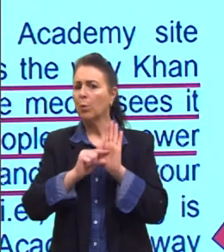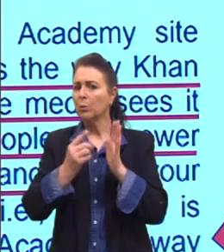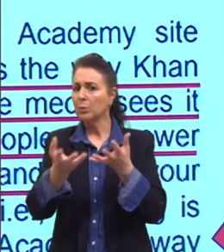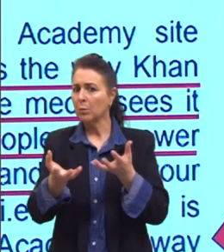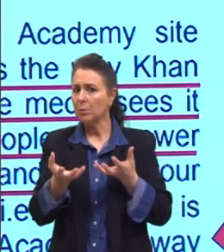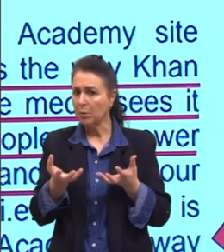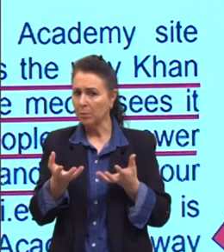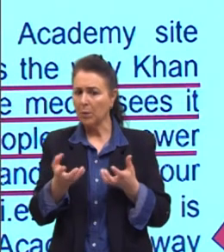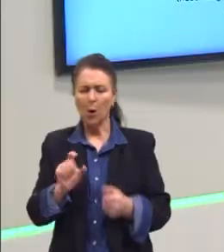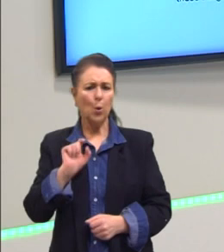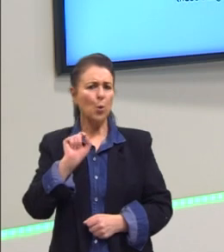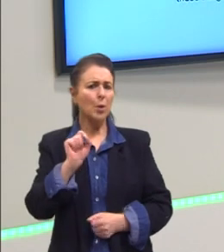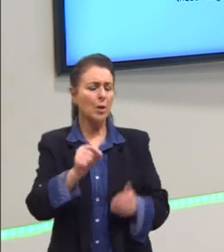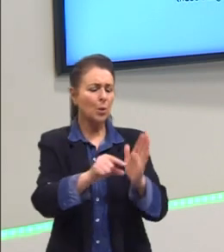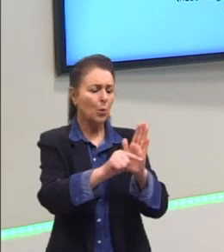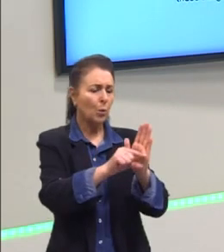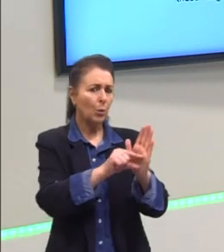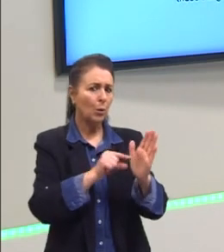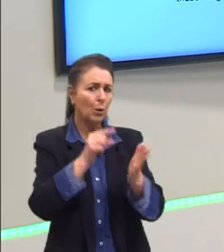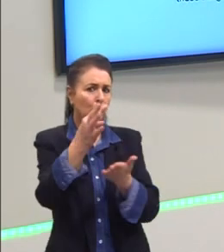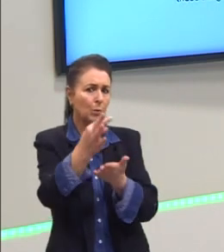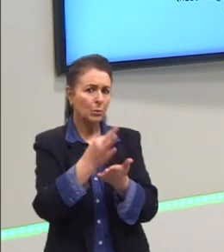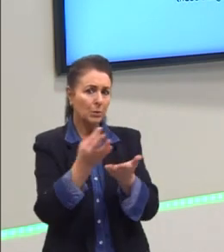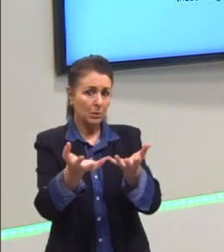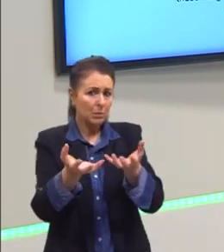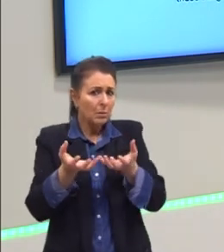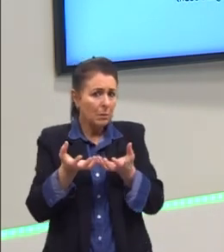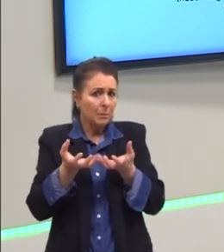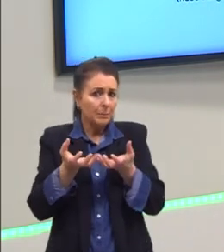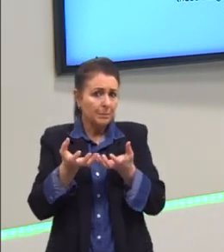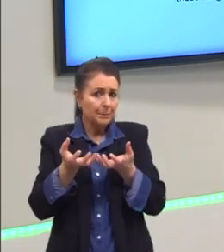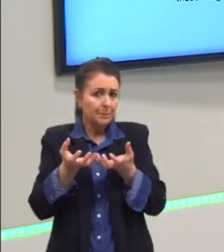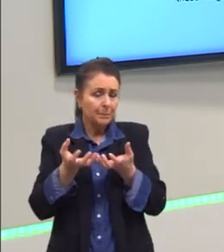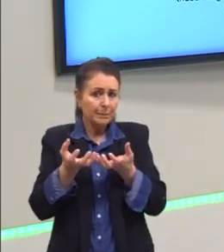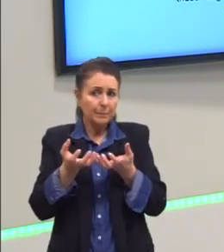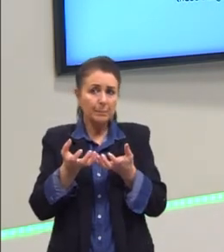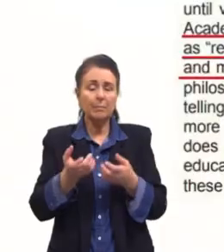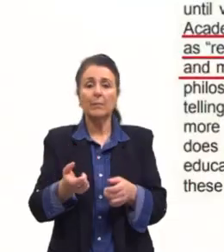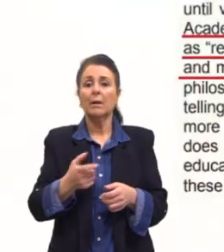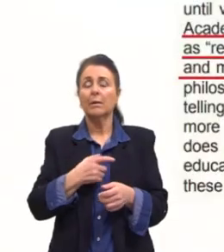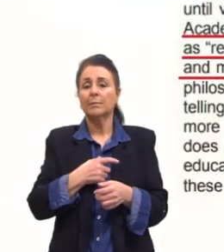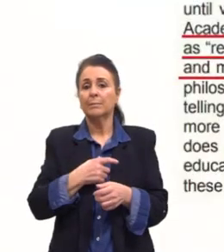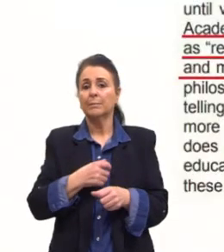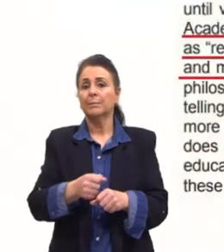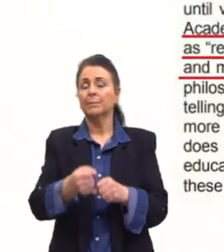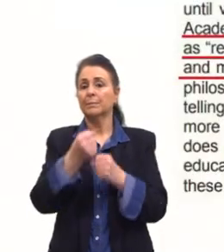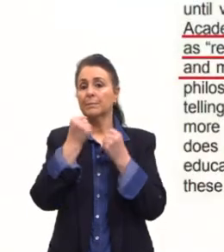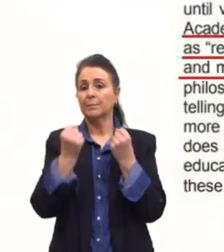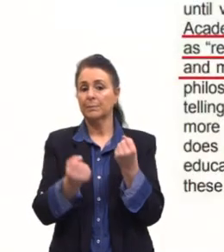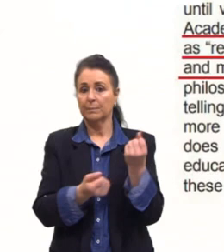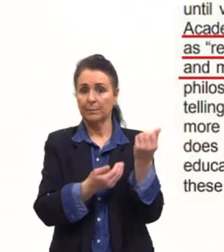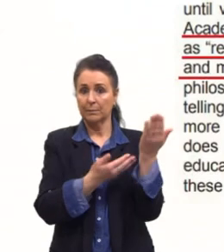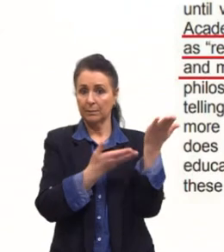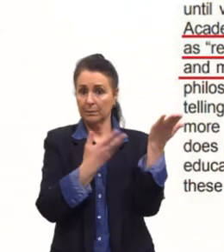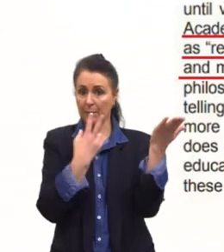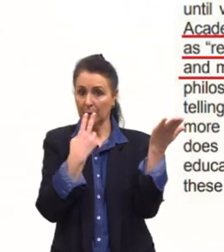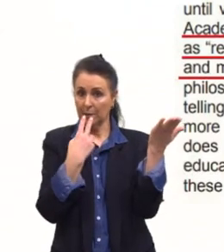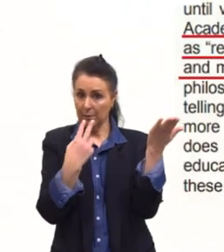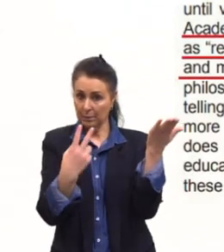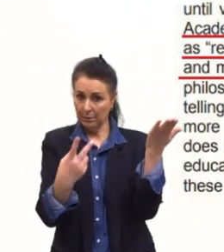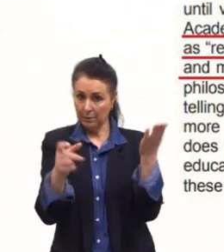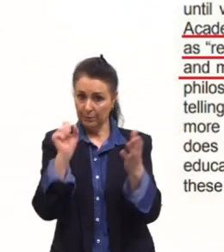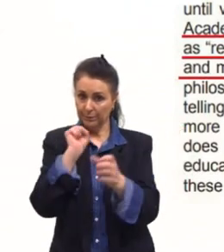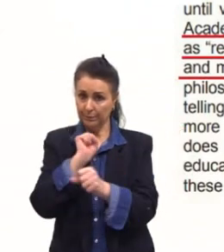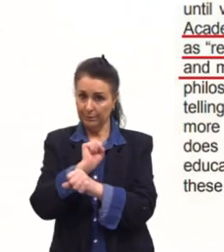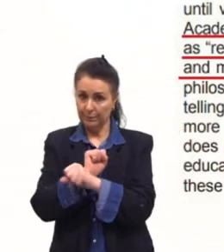é a intenção? Olha lá. Aqui diz assim, For me, the problem is the way Can Academy